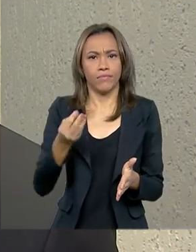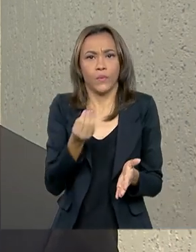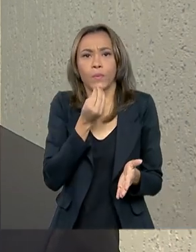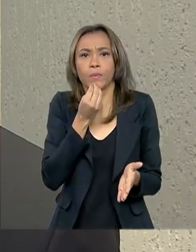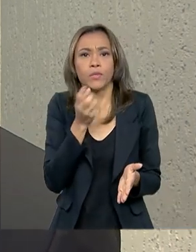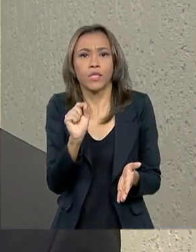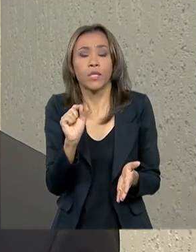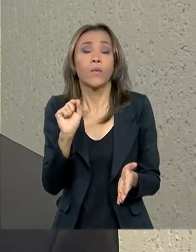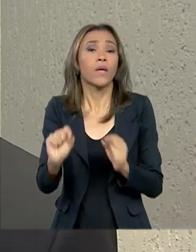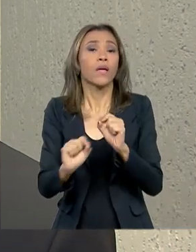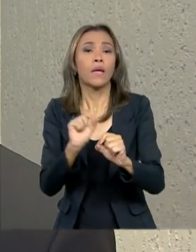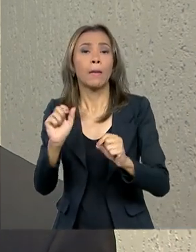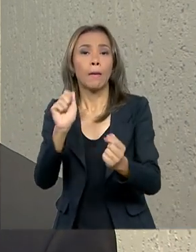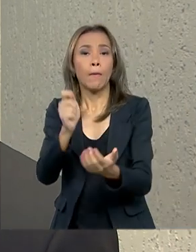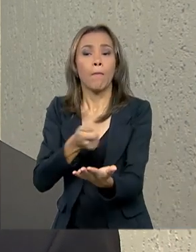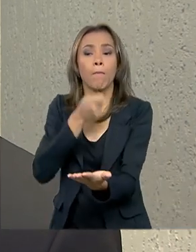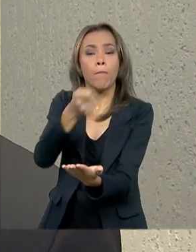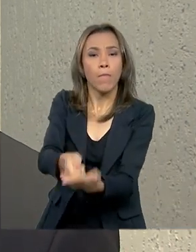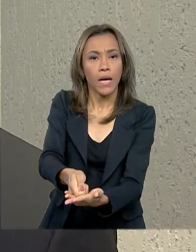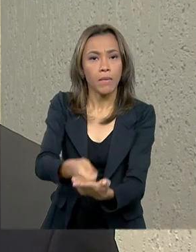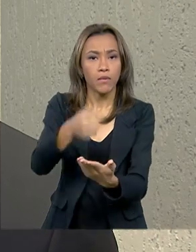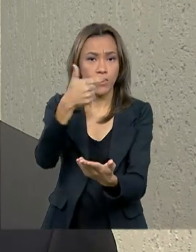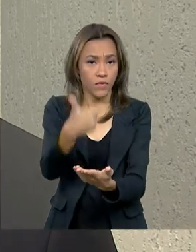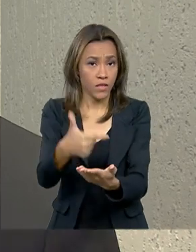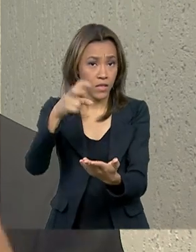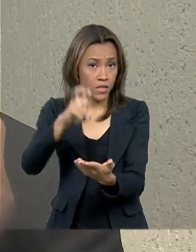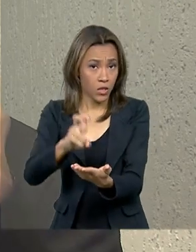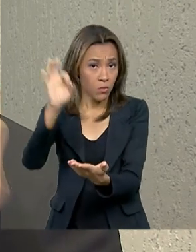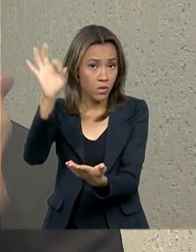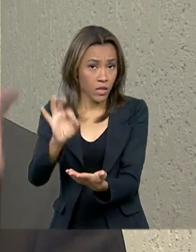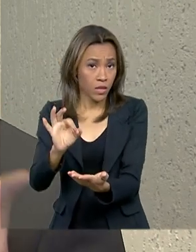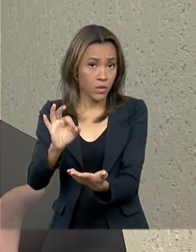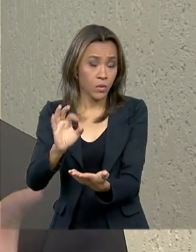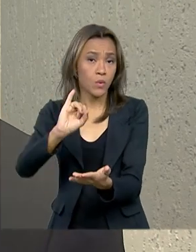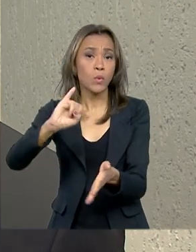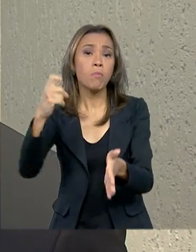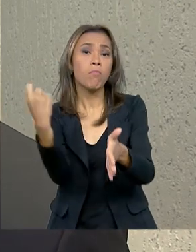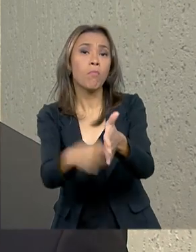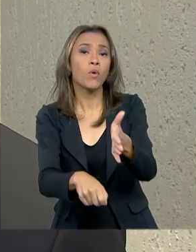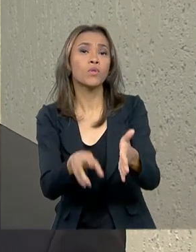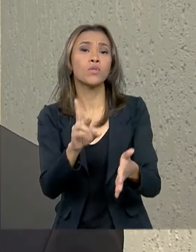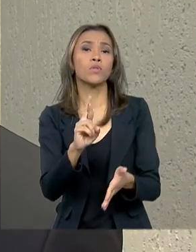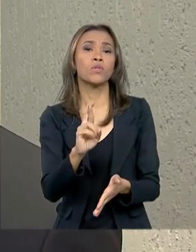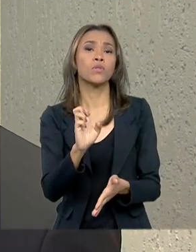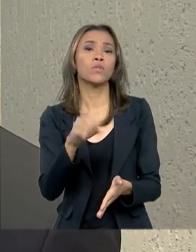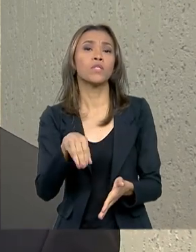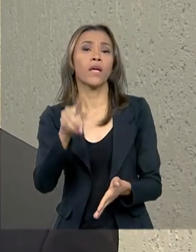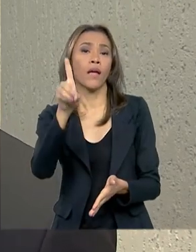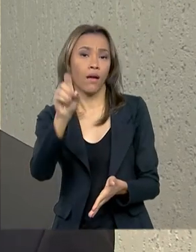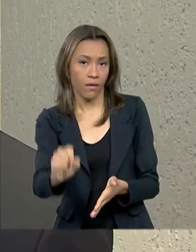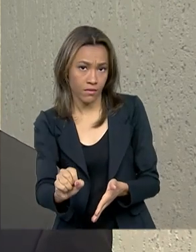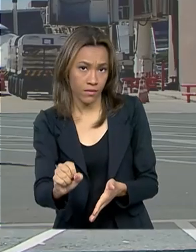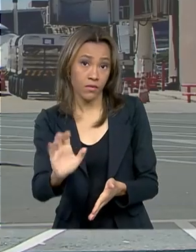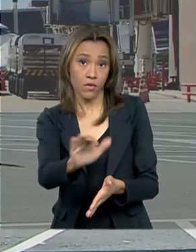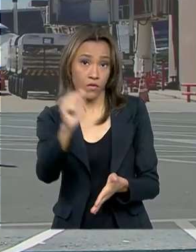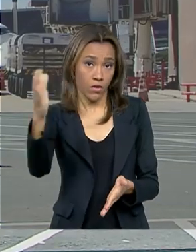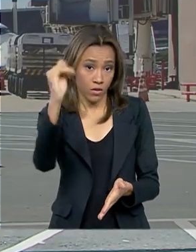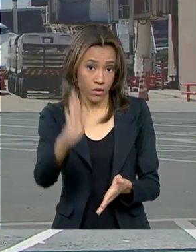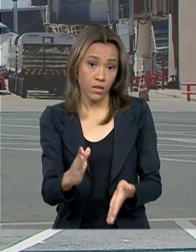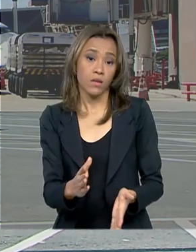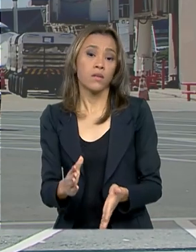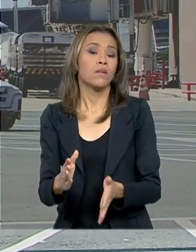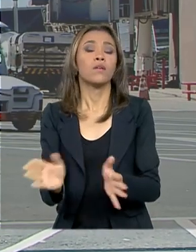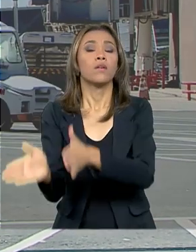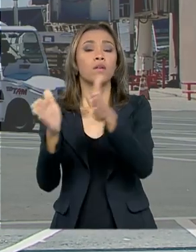seria o pagamento de 25% de imposto de renda em todas as remessas para pagamentos turísticos fora do país. Outro